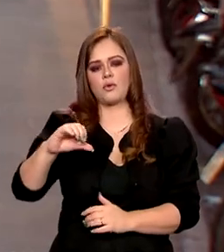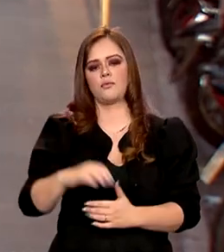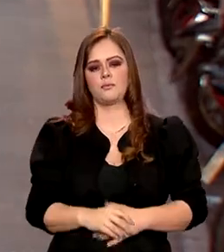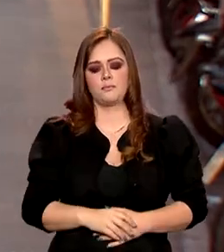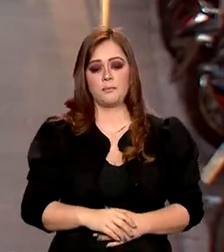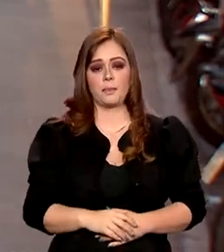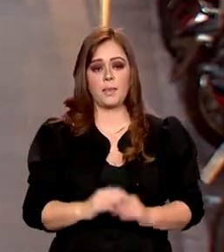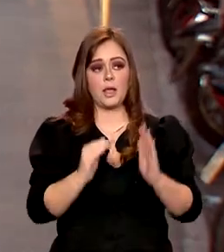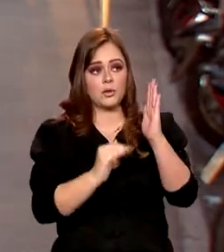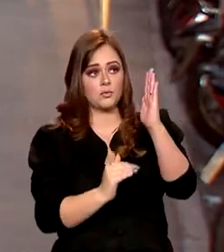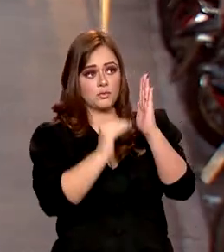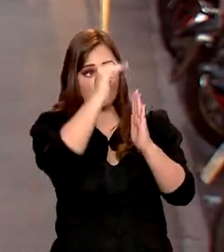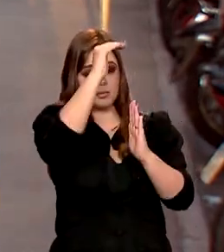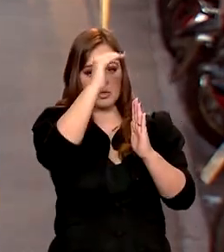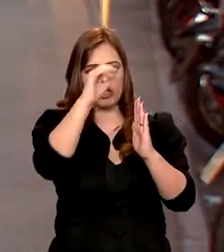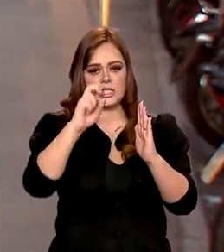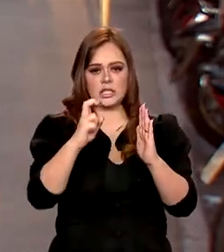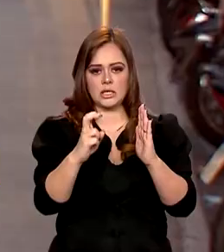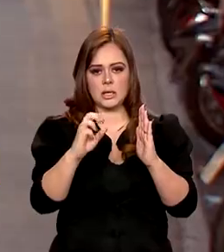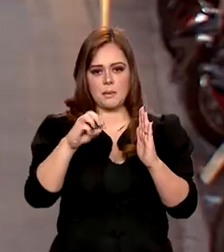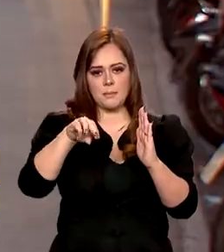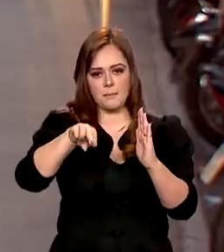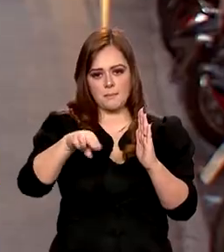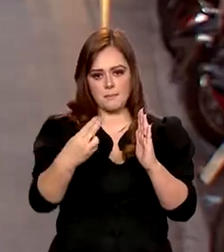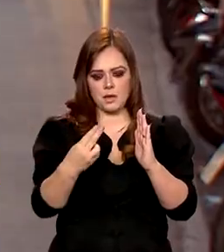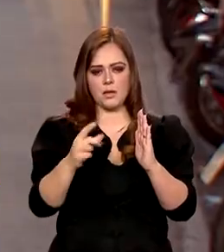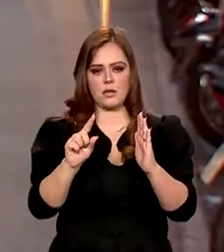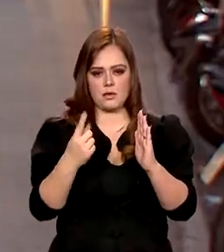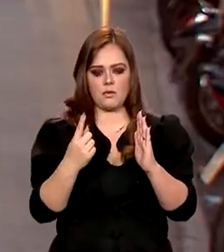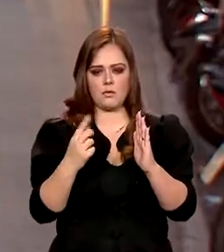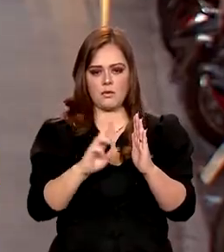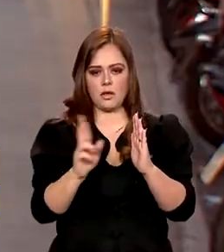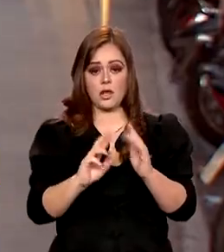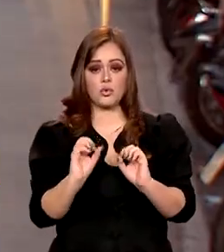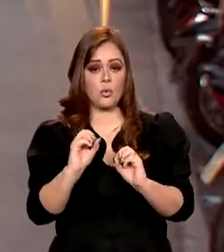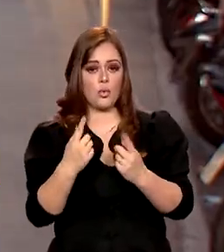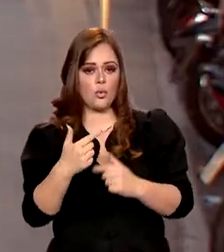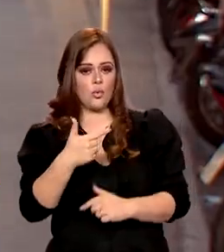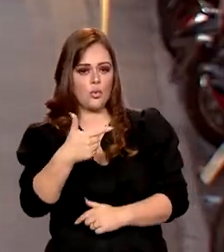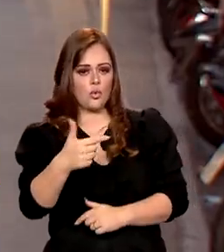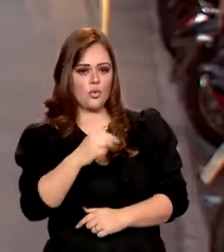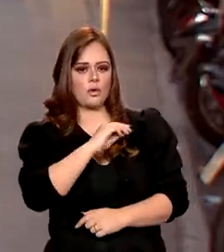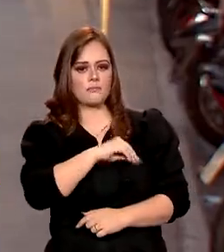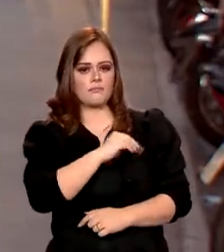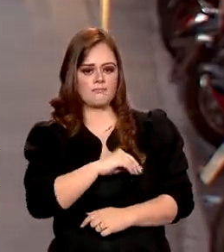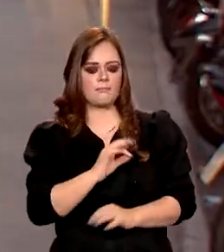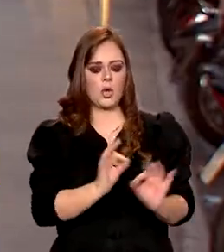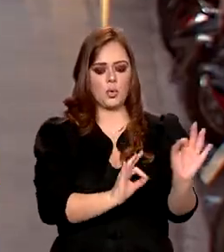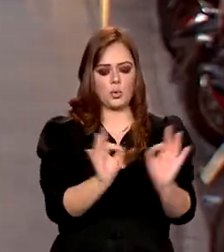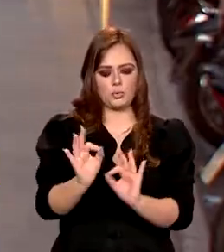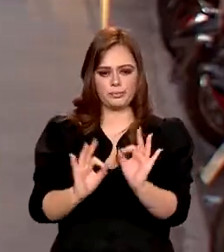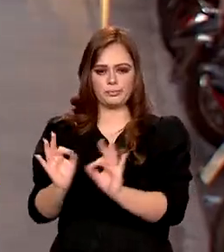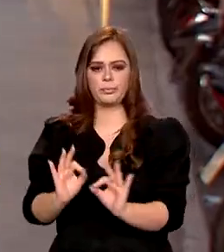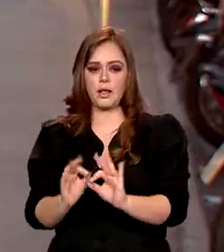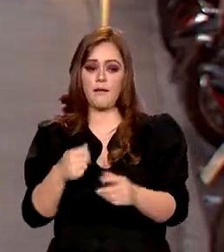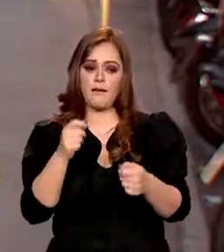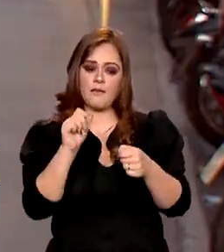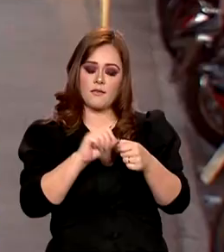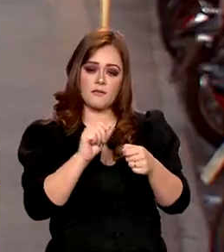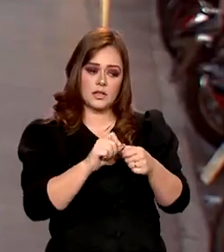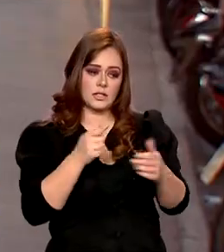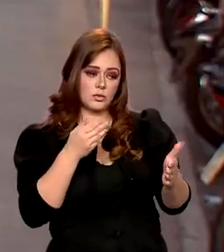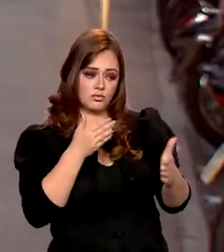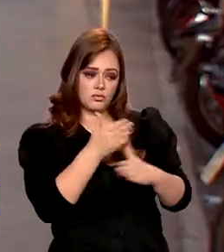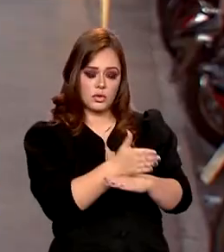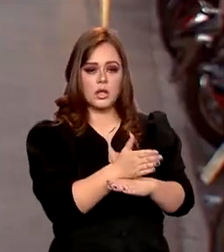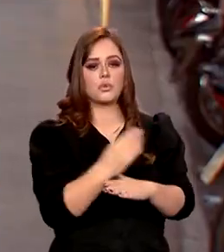dívidas acima de R 5 mil ou renda superior a dois salários mínimos por mês, a negociação deverá ser feita diretamente no